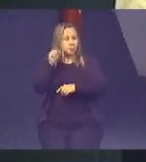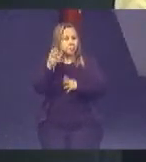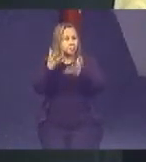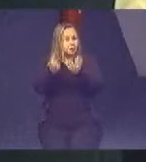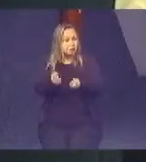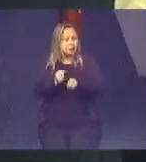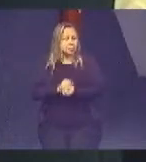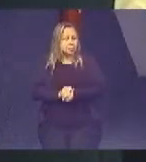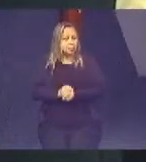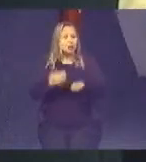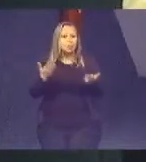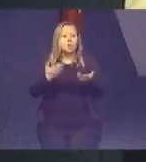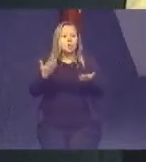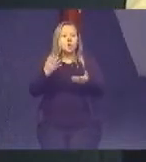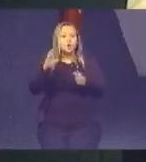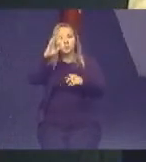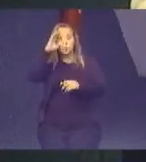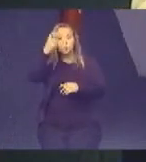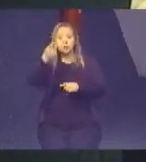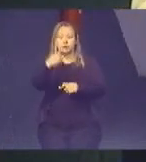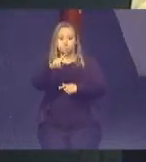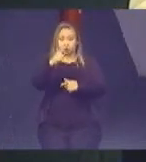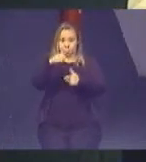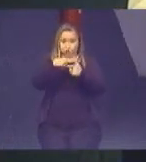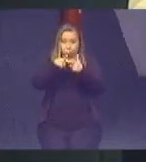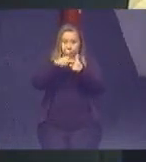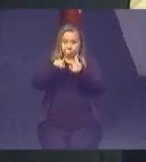atender e hoje nós vamos resolver o seu problema.